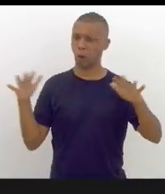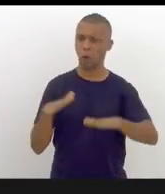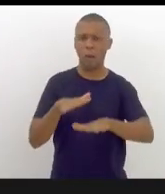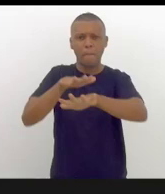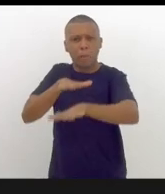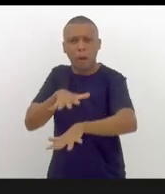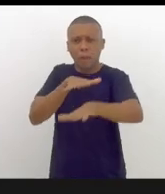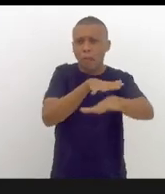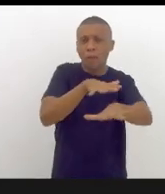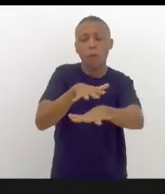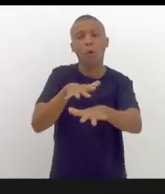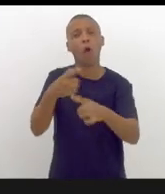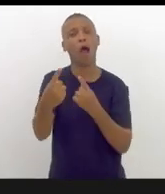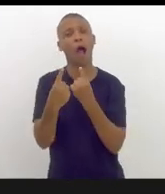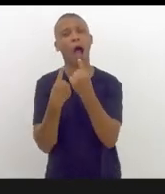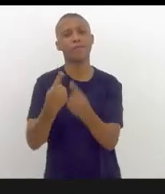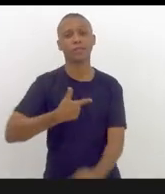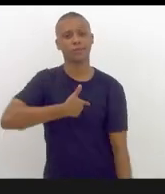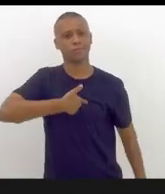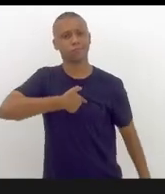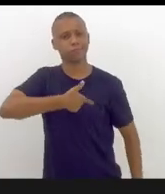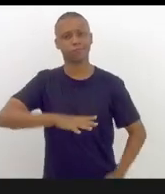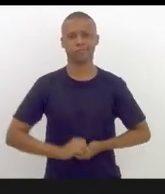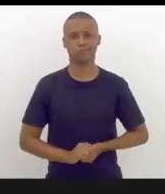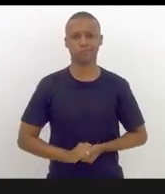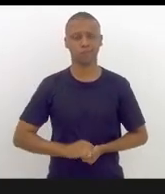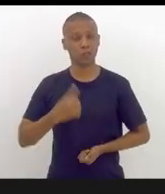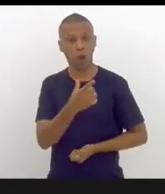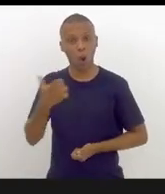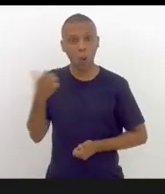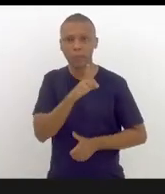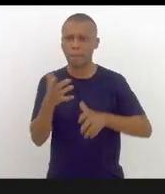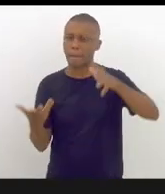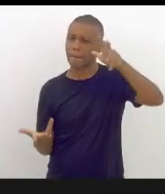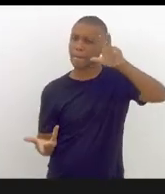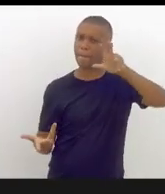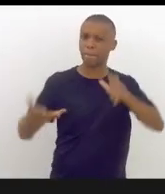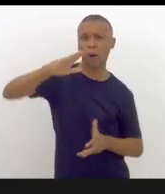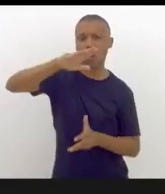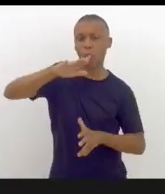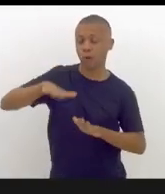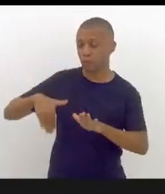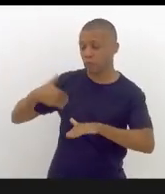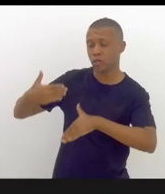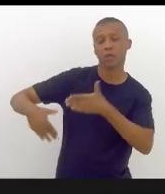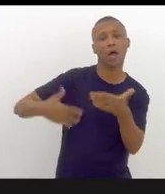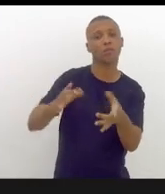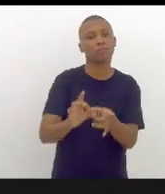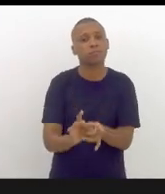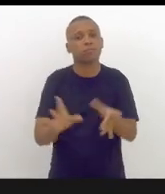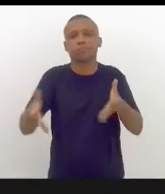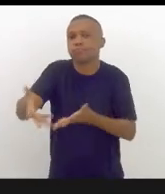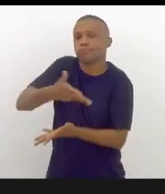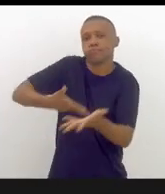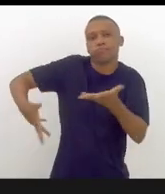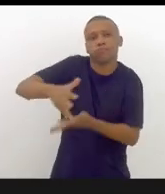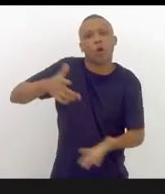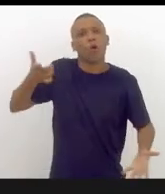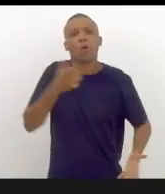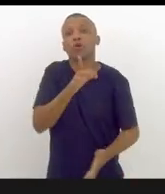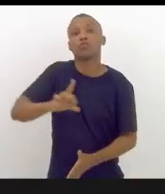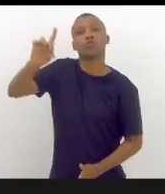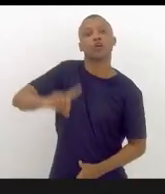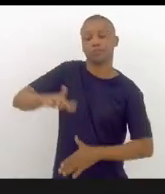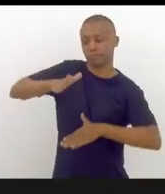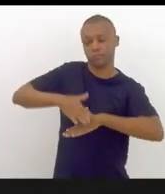democraticamente, conseguimos reverter esse processo democraticamente e conquistar o direito a voto da presidência da